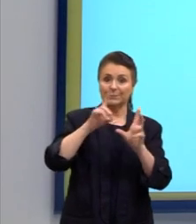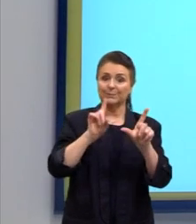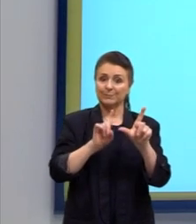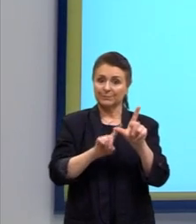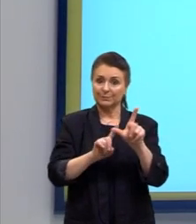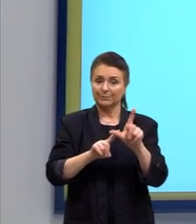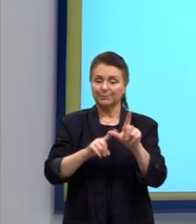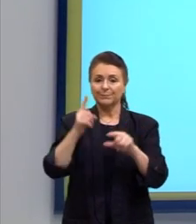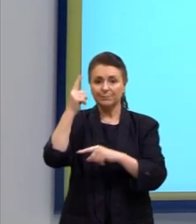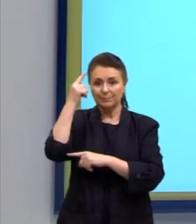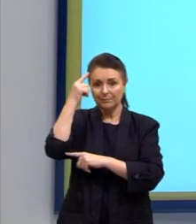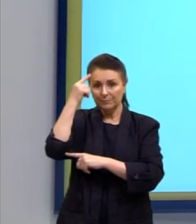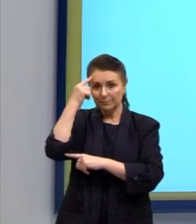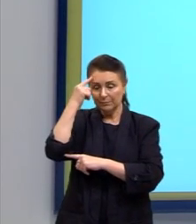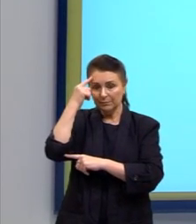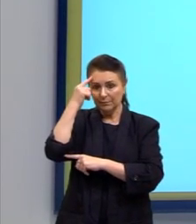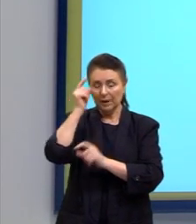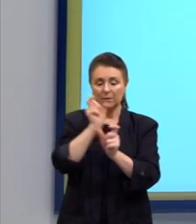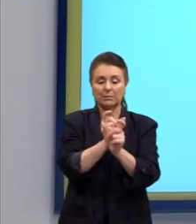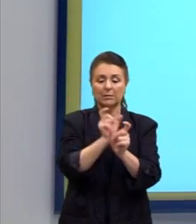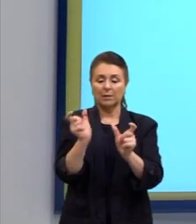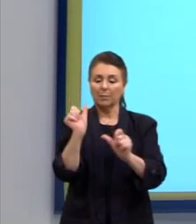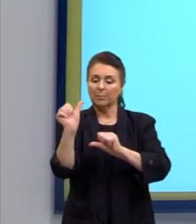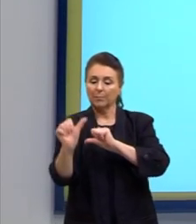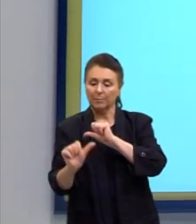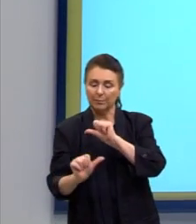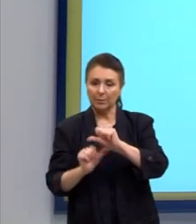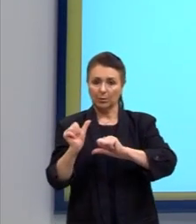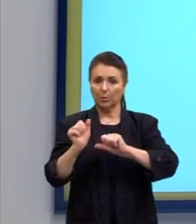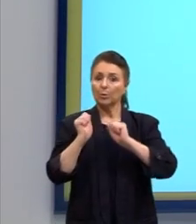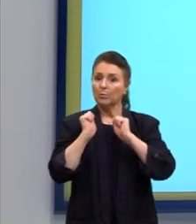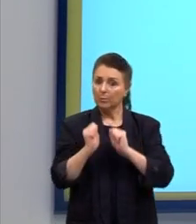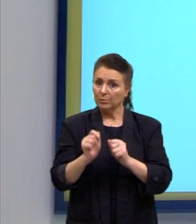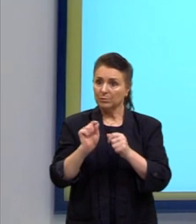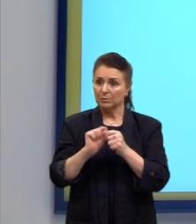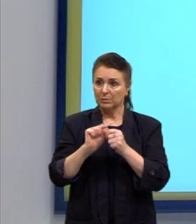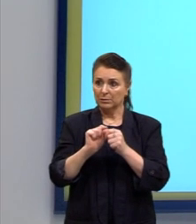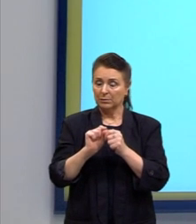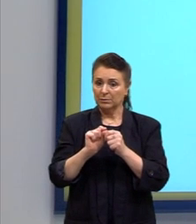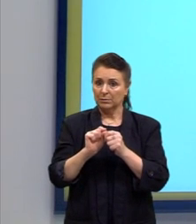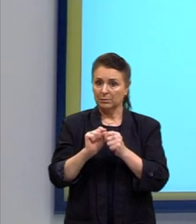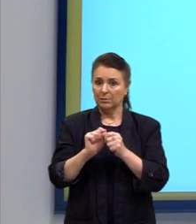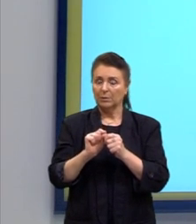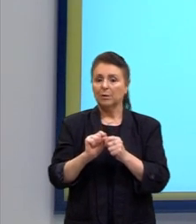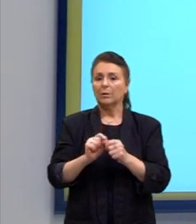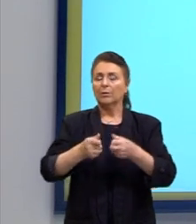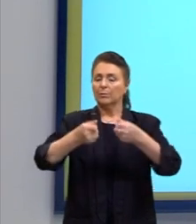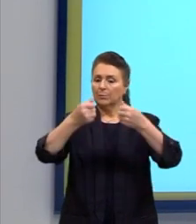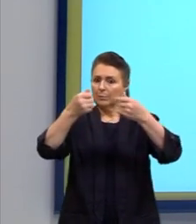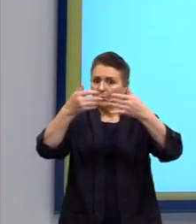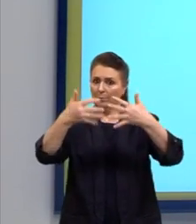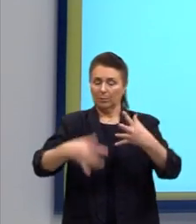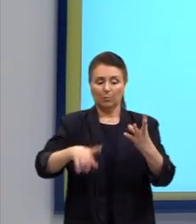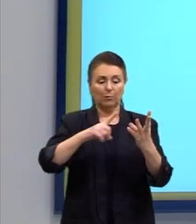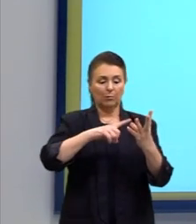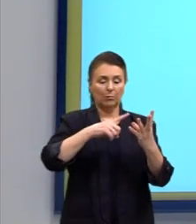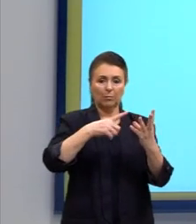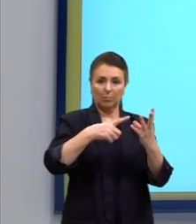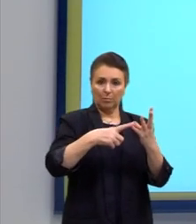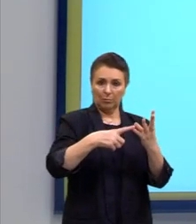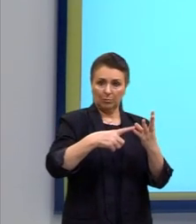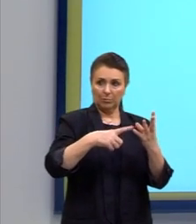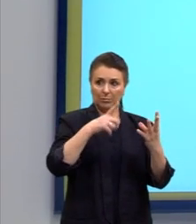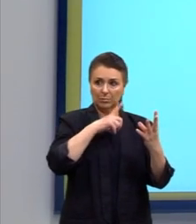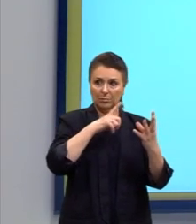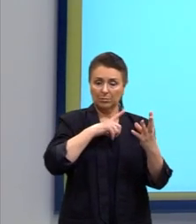pensar nas permutações possíveis. Quando nós falamos em vogais, nós vamos